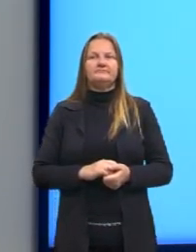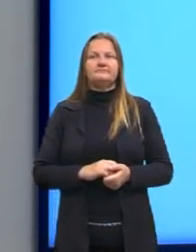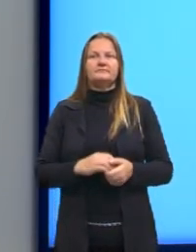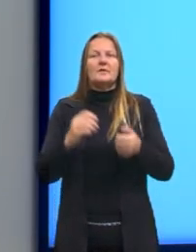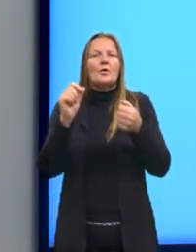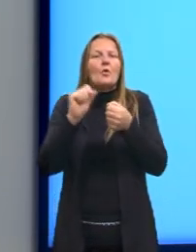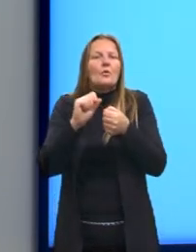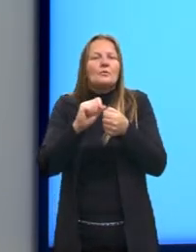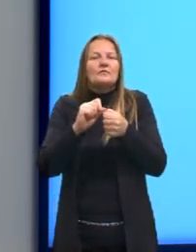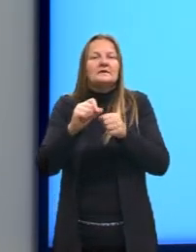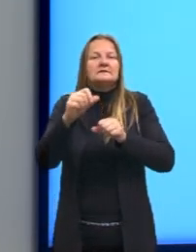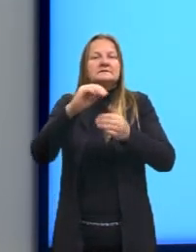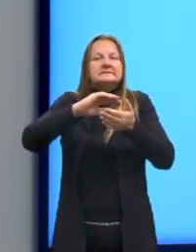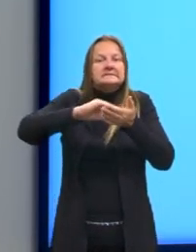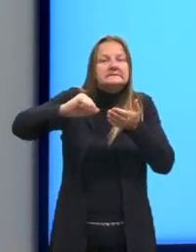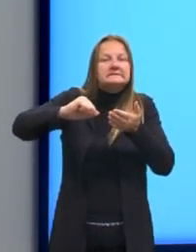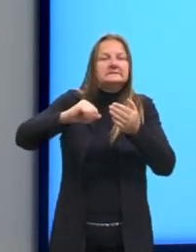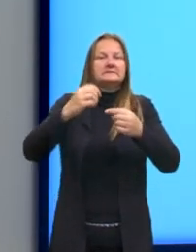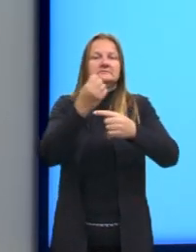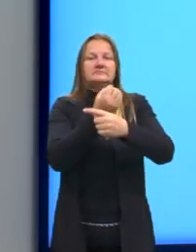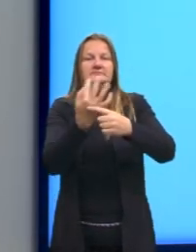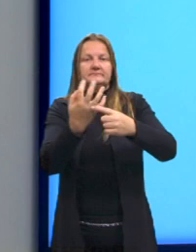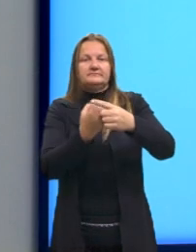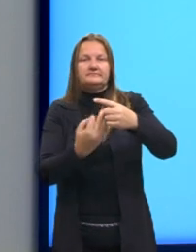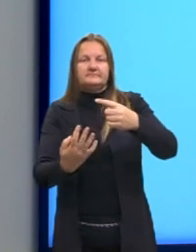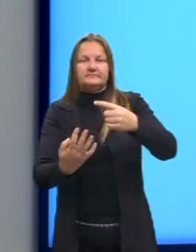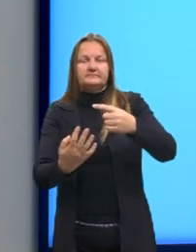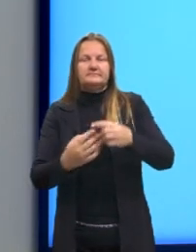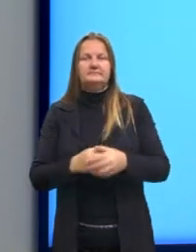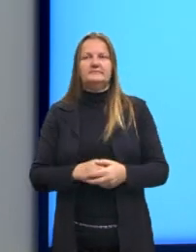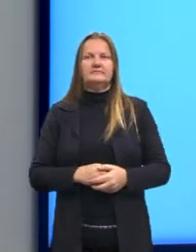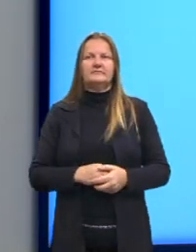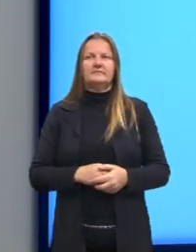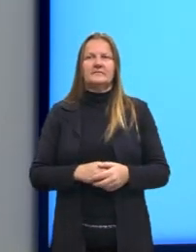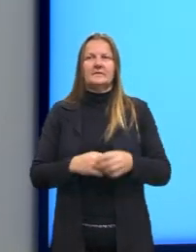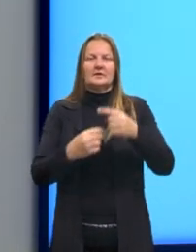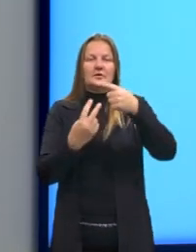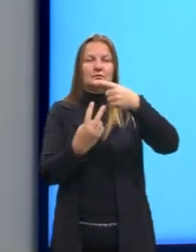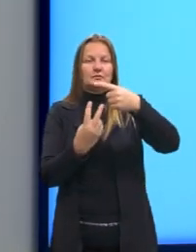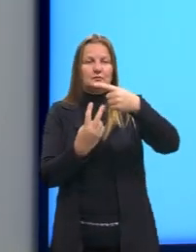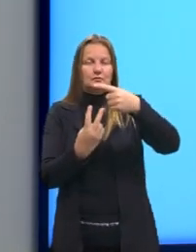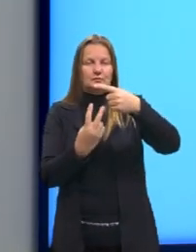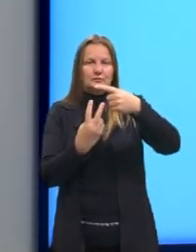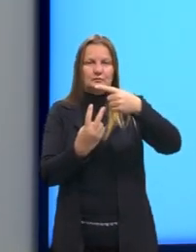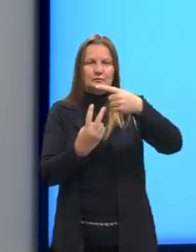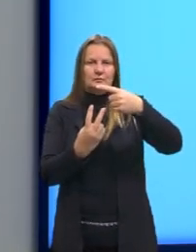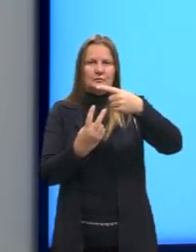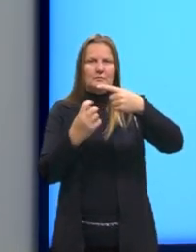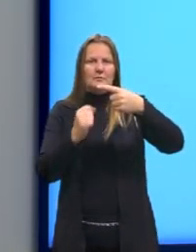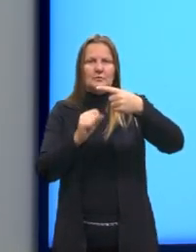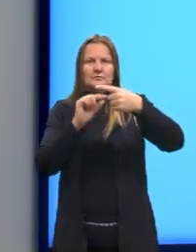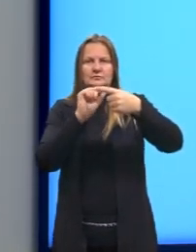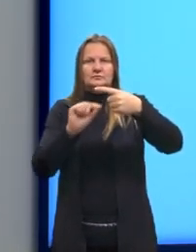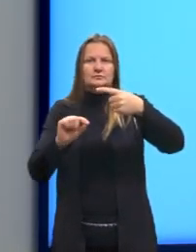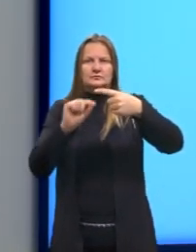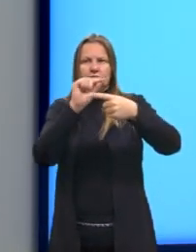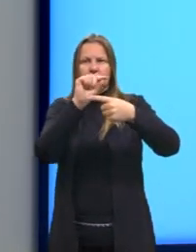Como nós temos um denominador 2, uma forma de simplificar seria